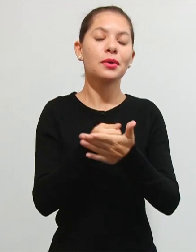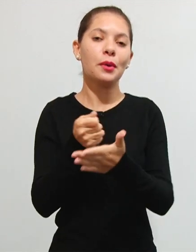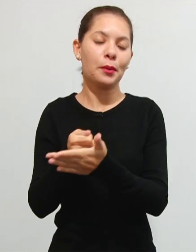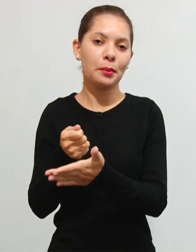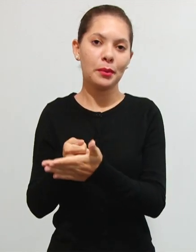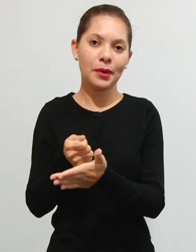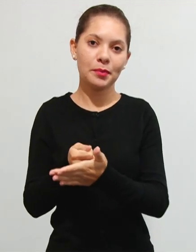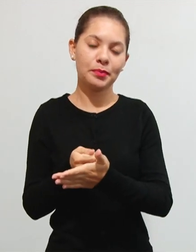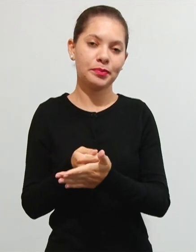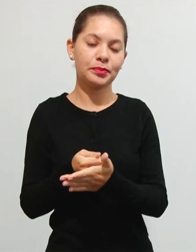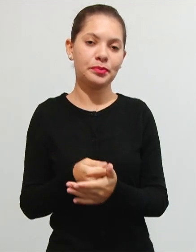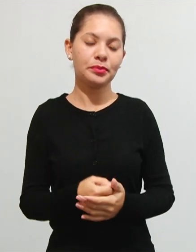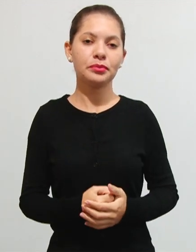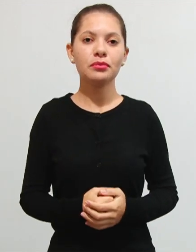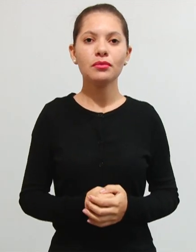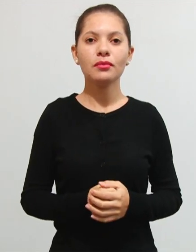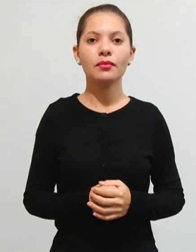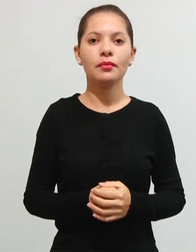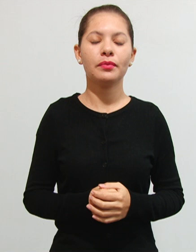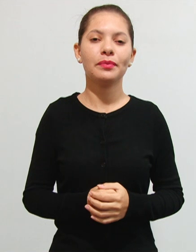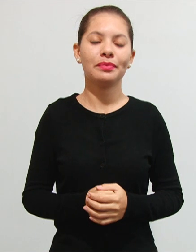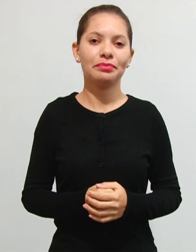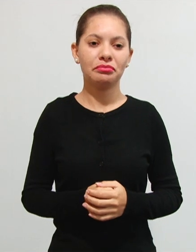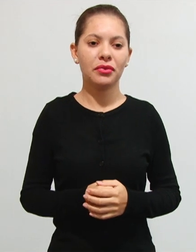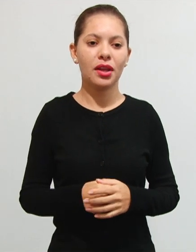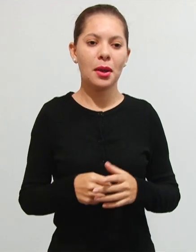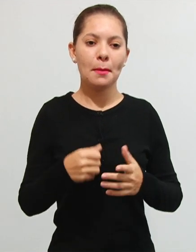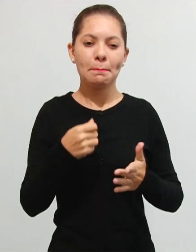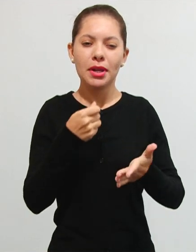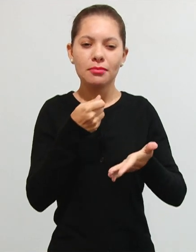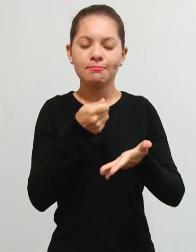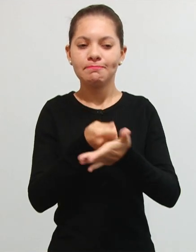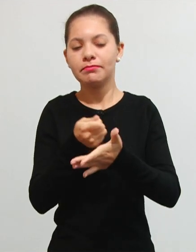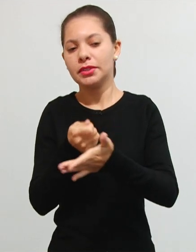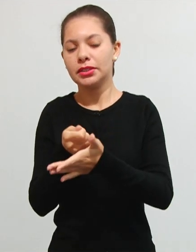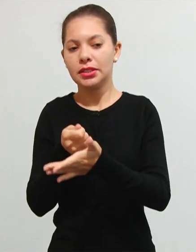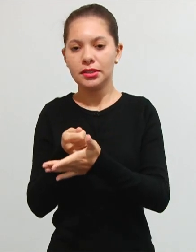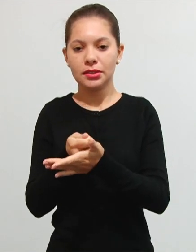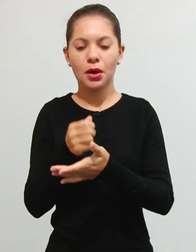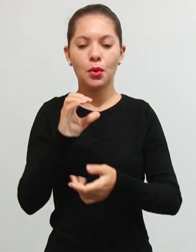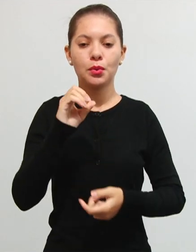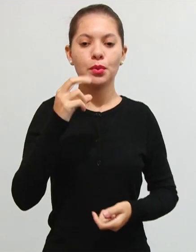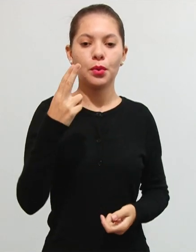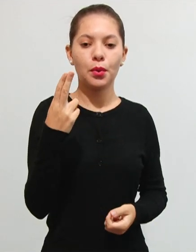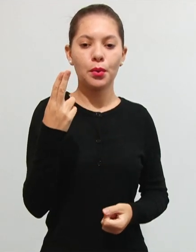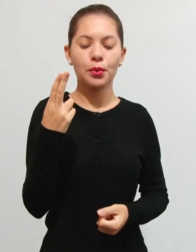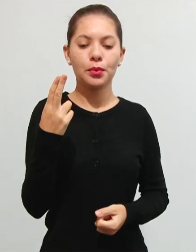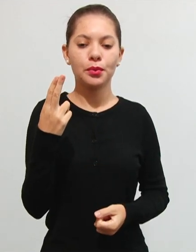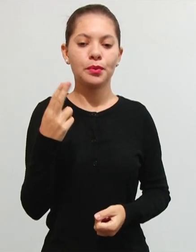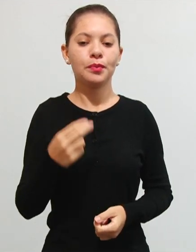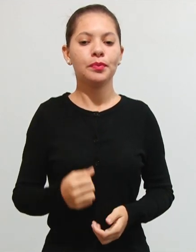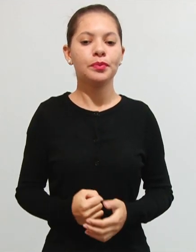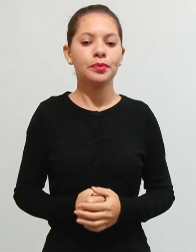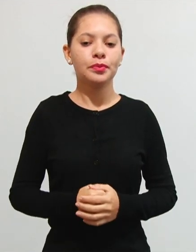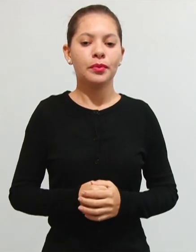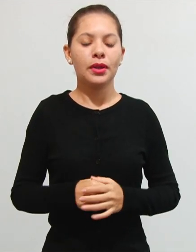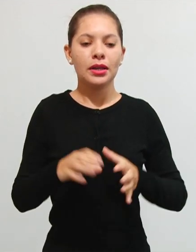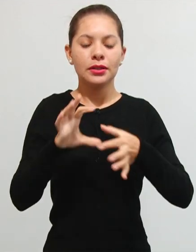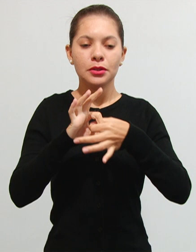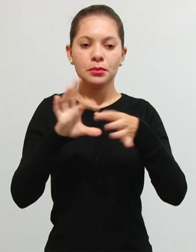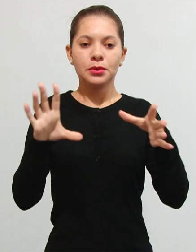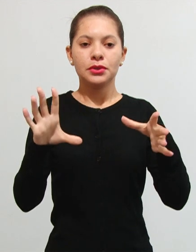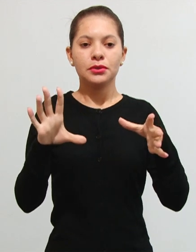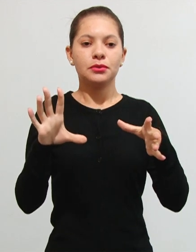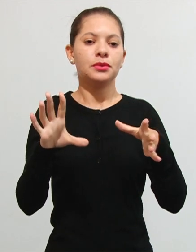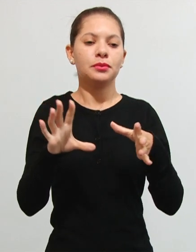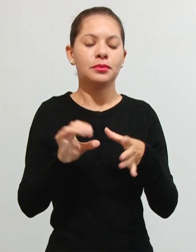prestação pela efetiva prestação ou pela mera disponibilização de modo